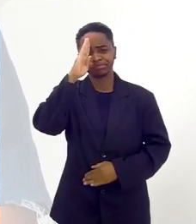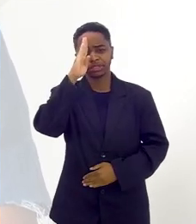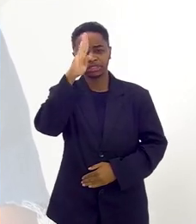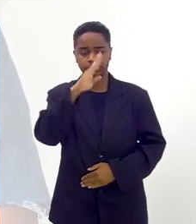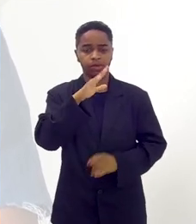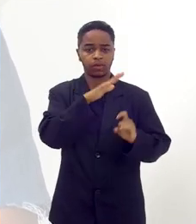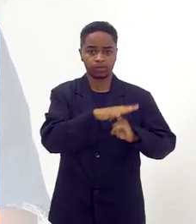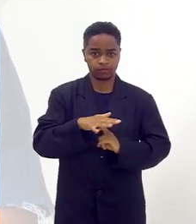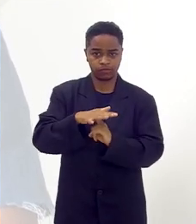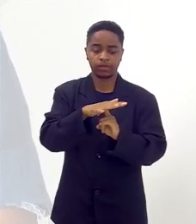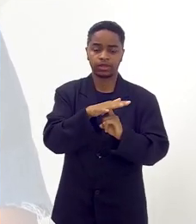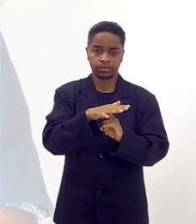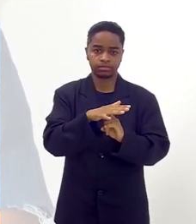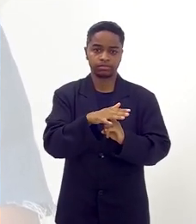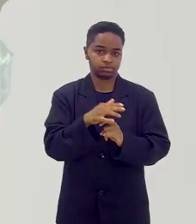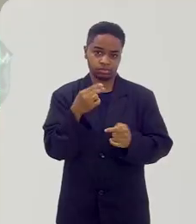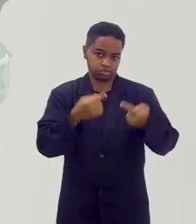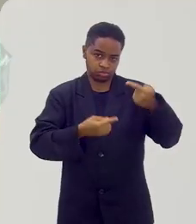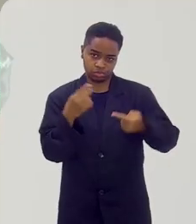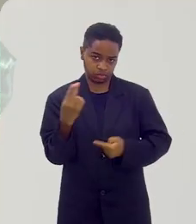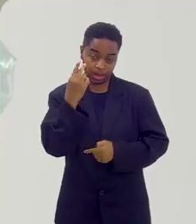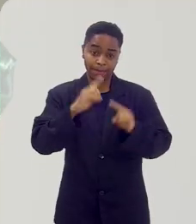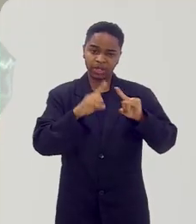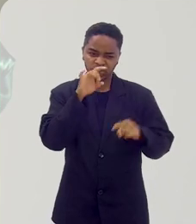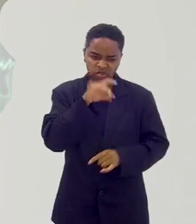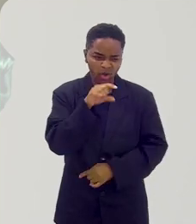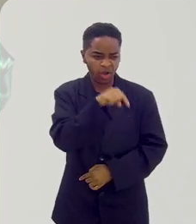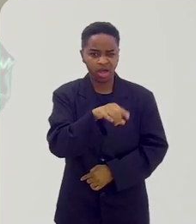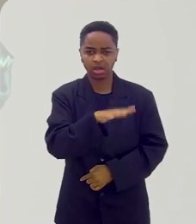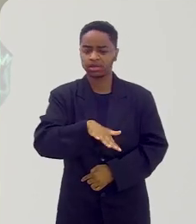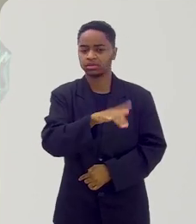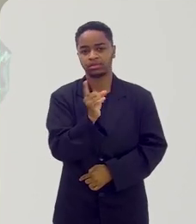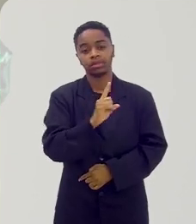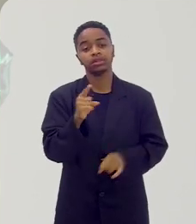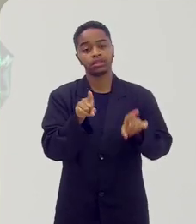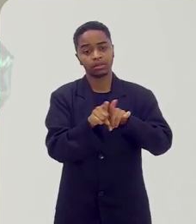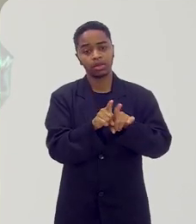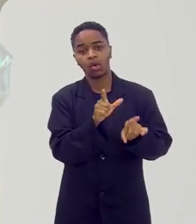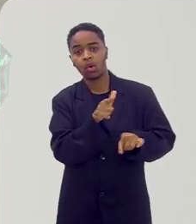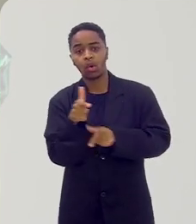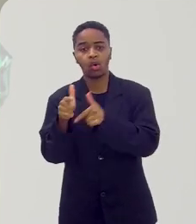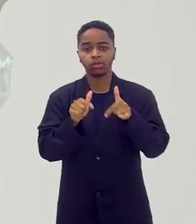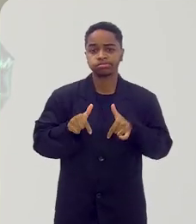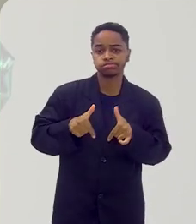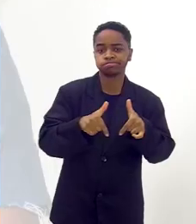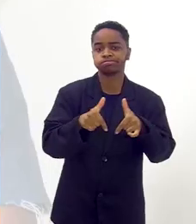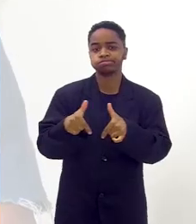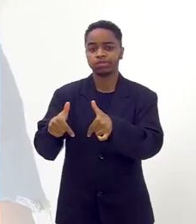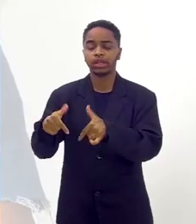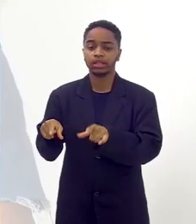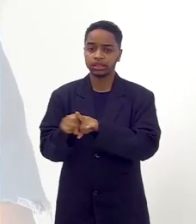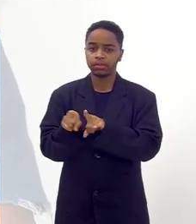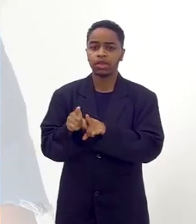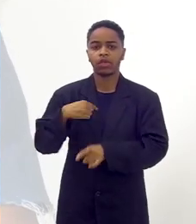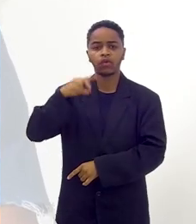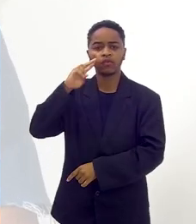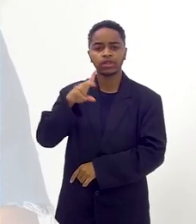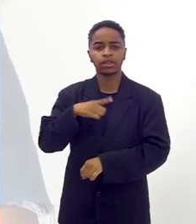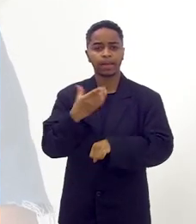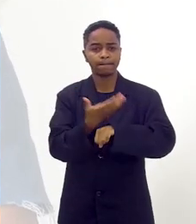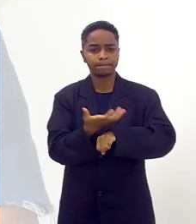Expo, isso é incontestável, mas não só da Expo, né? Eu vejo você fazendo vários shows, eu vim agora